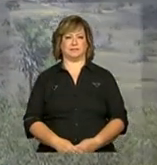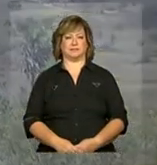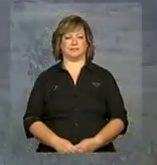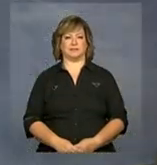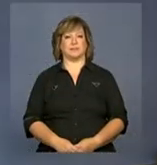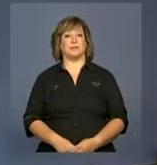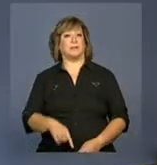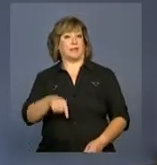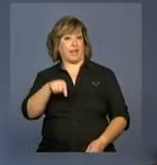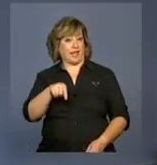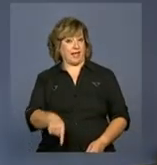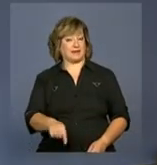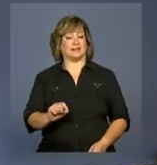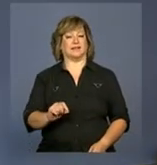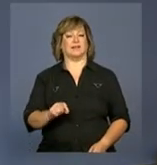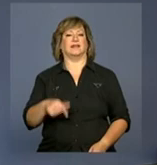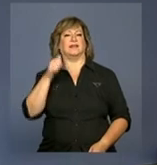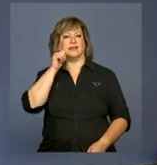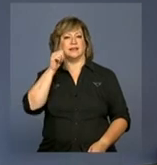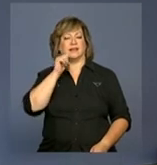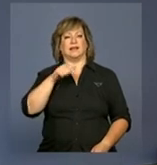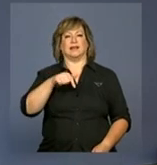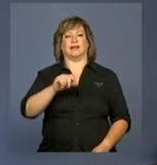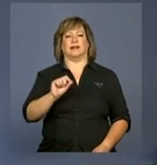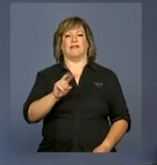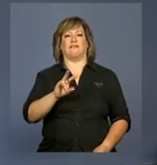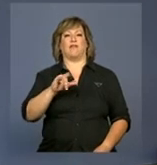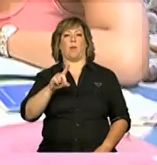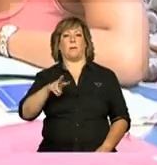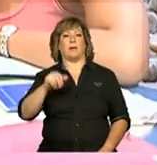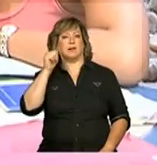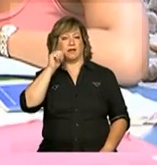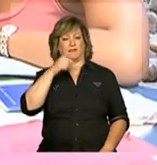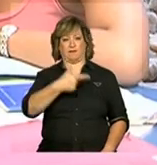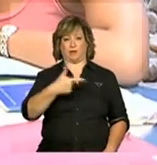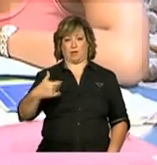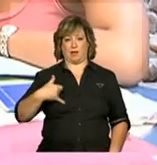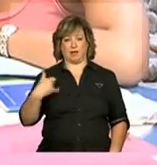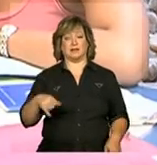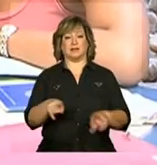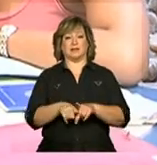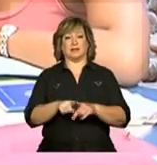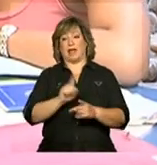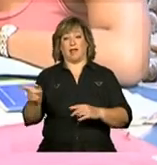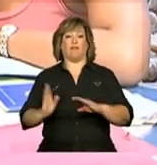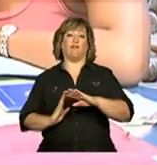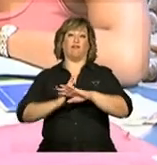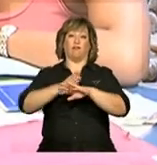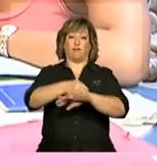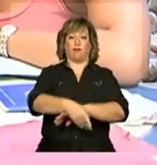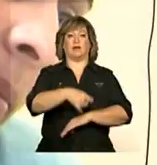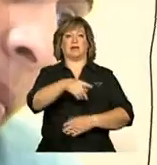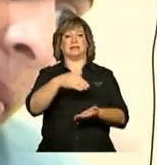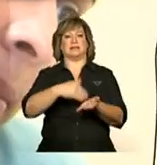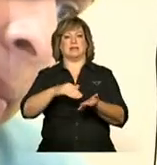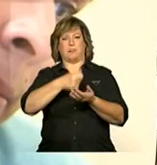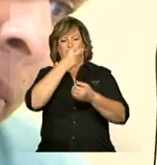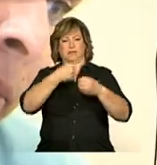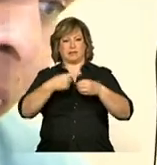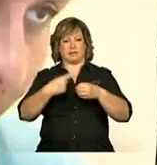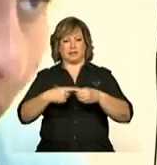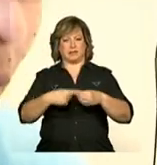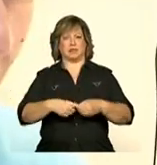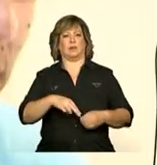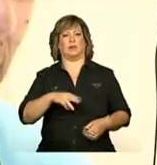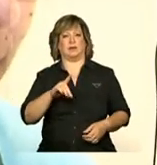Essa foi a vez da agricultora Vilma, de 22 anos, ir à Secretaria Municipal de Assistência Social para